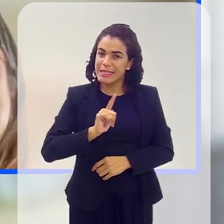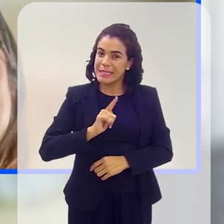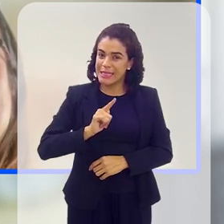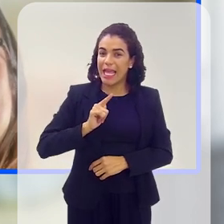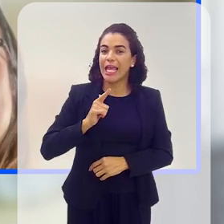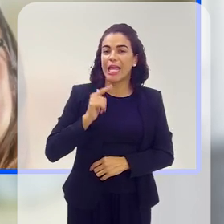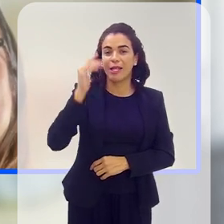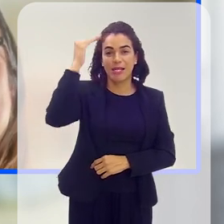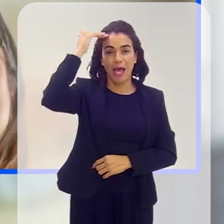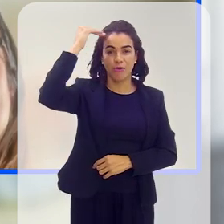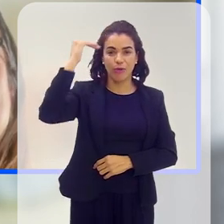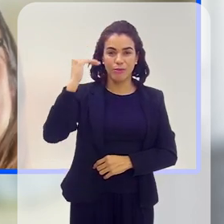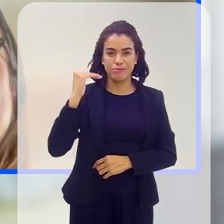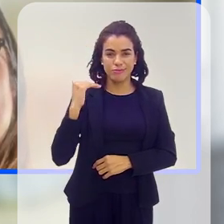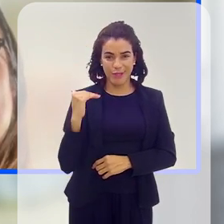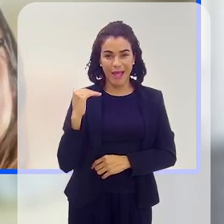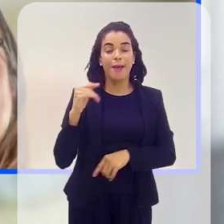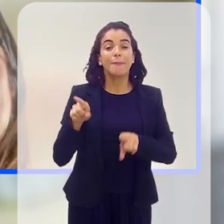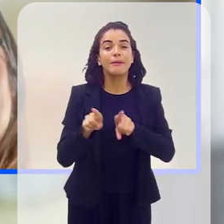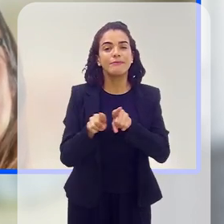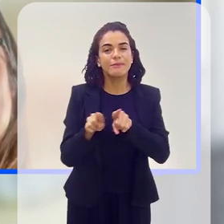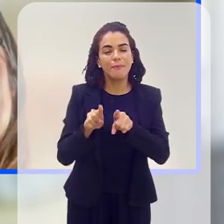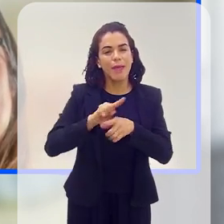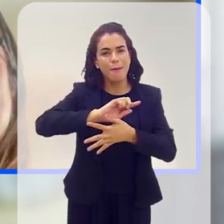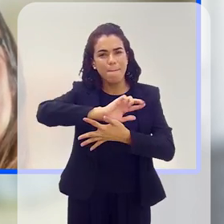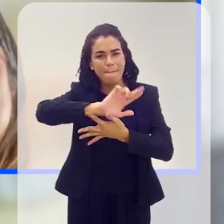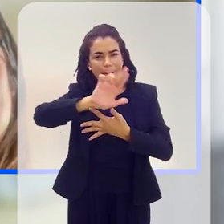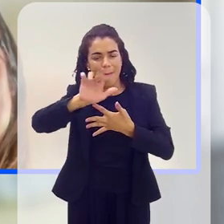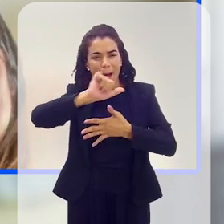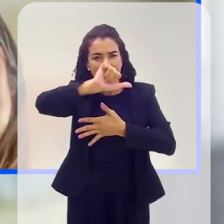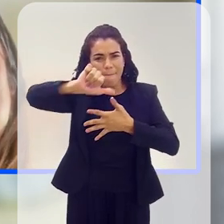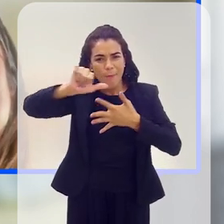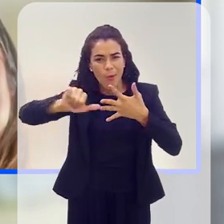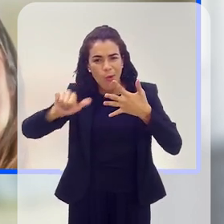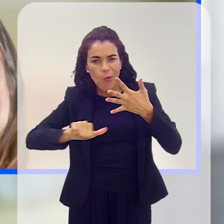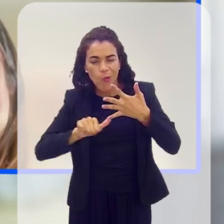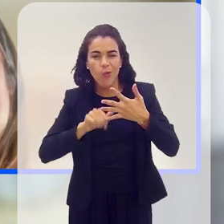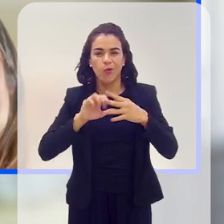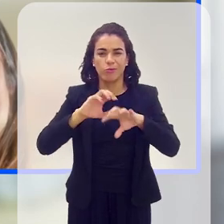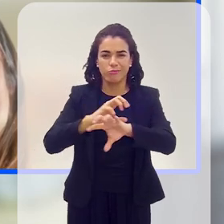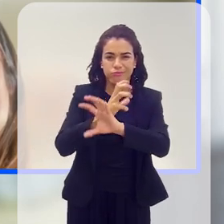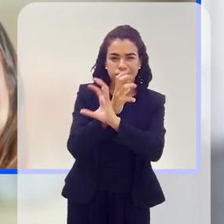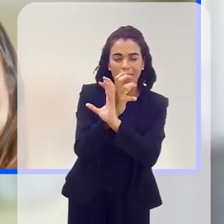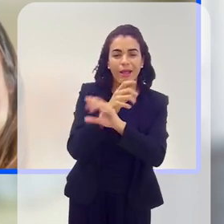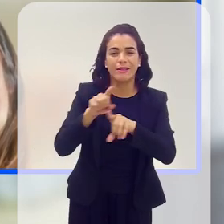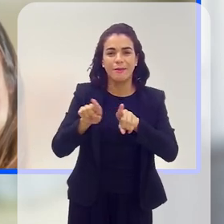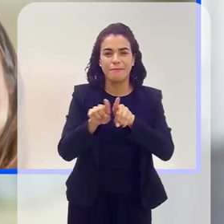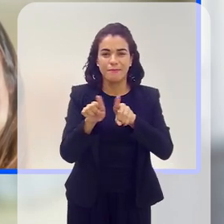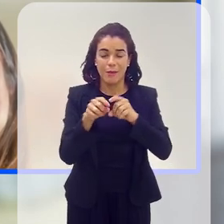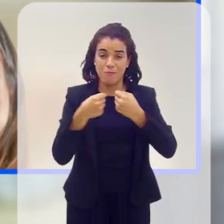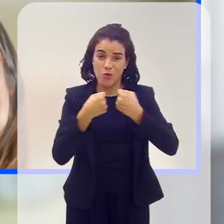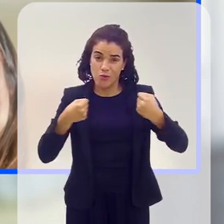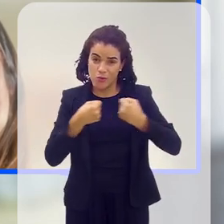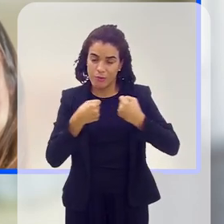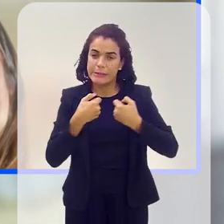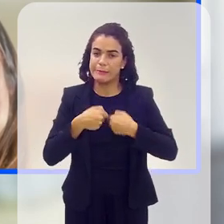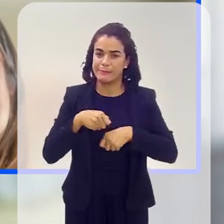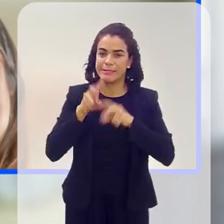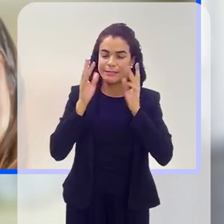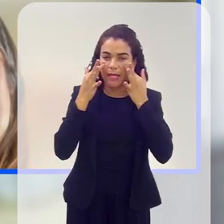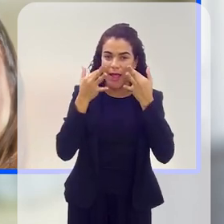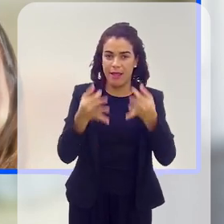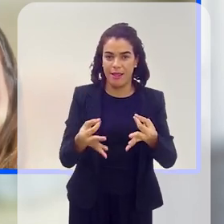né, nós temos baixa estatura sim, mas nós temos outras alterações do sistema músculo-esquelético, do sistema neurológico que precisam ser